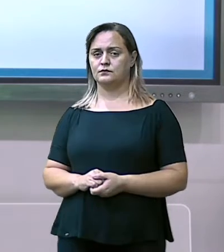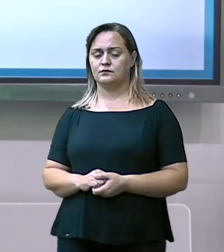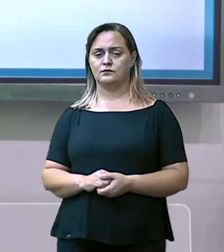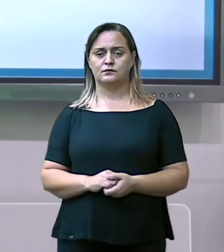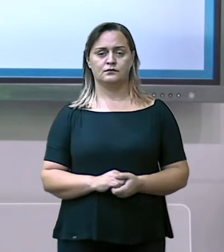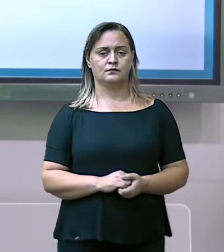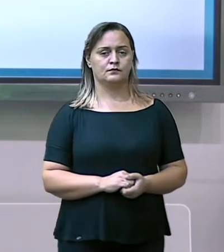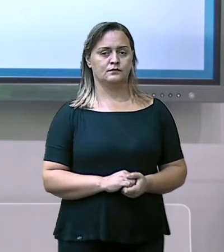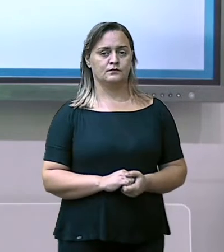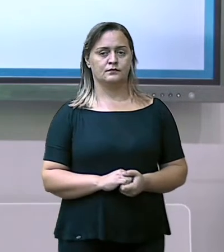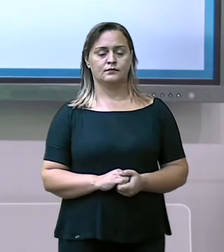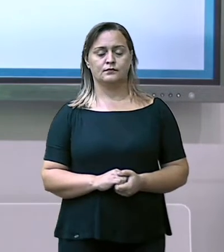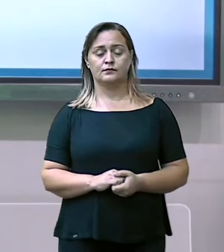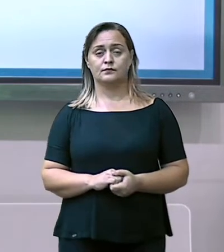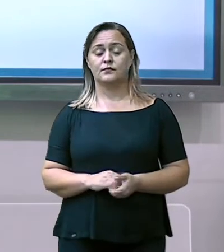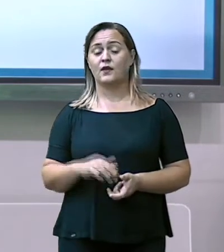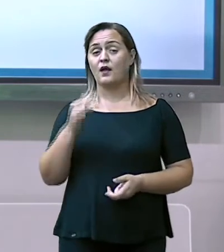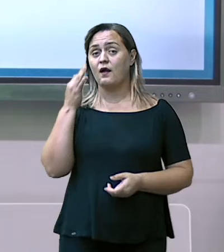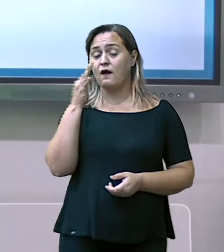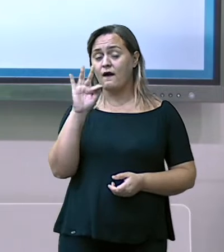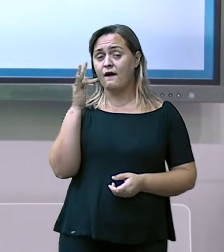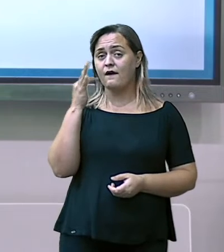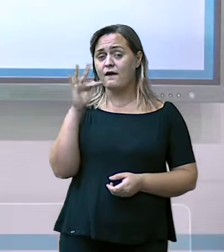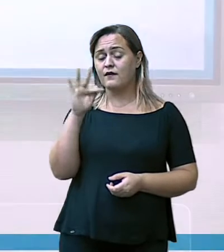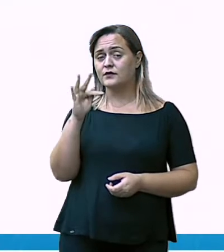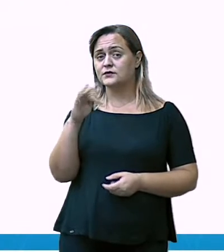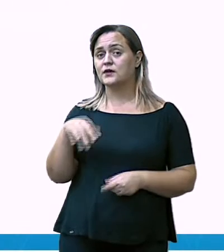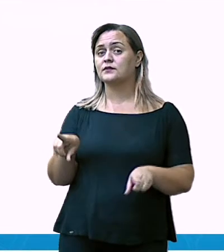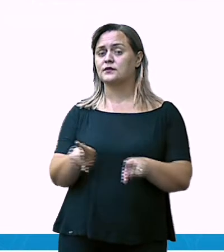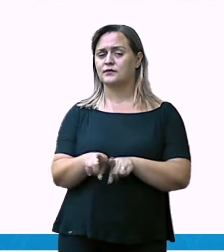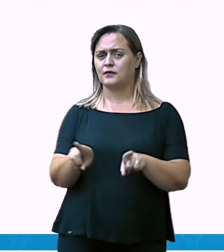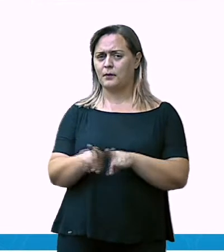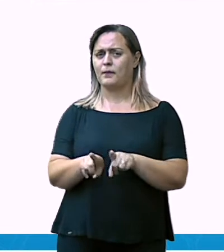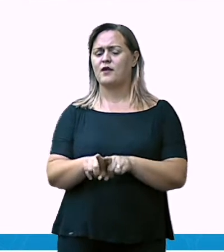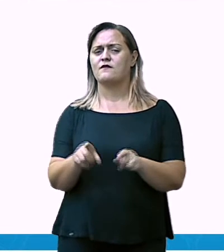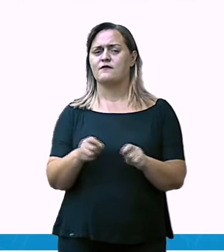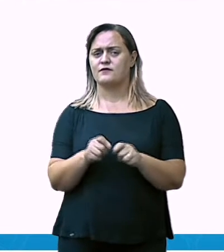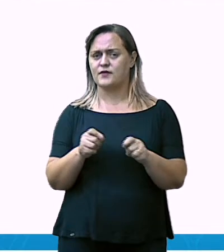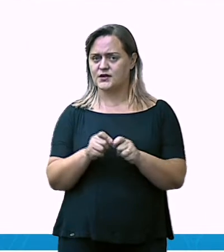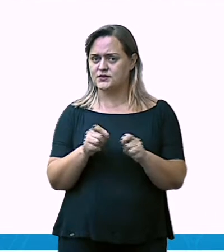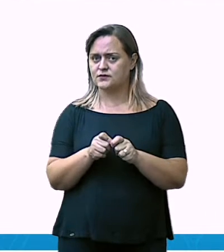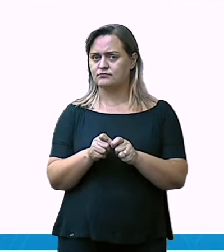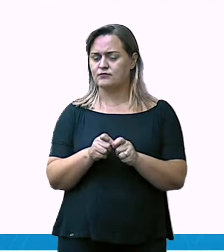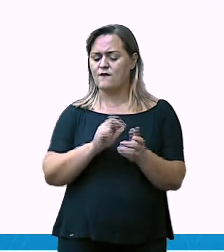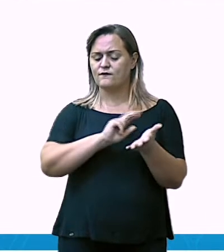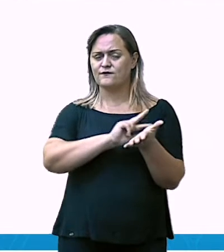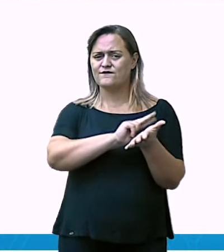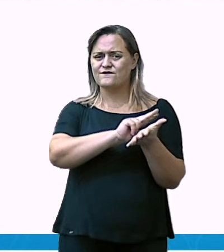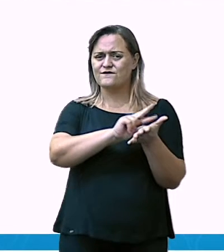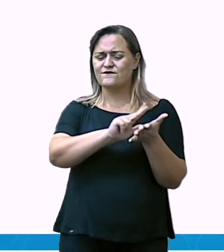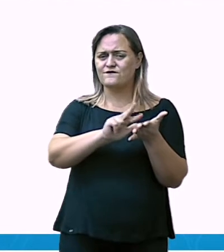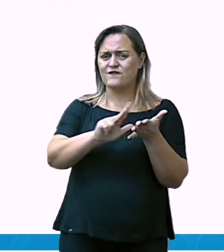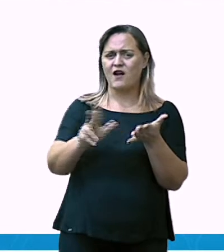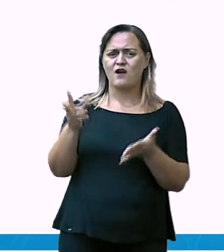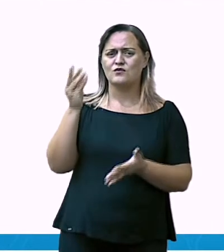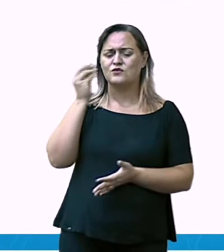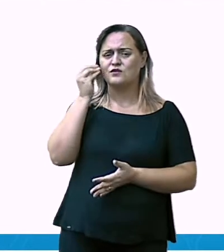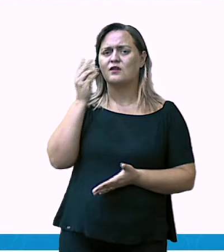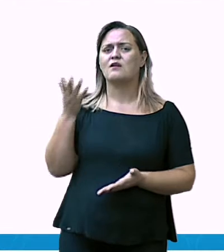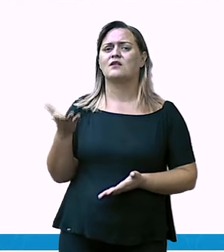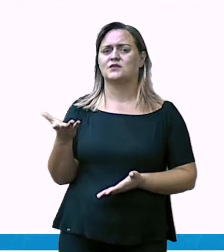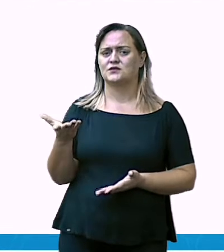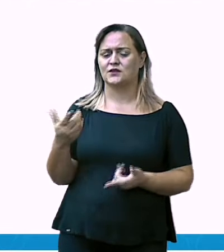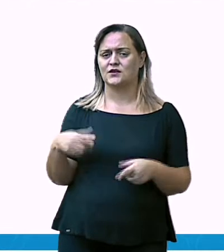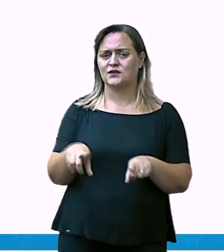A França também realizou uma série de testes nucleares no atol de